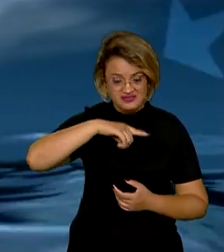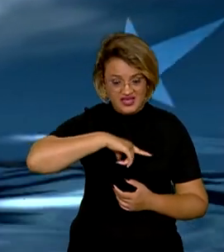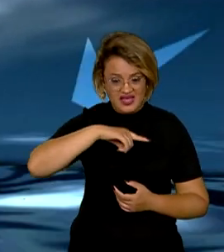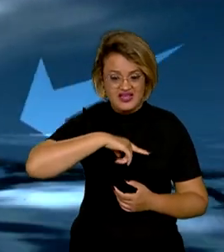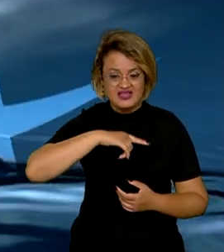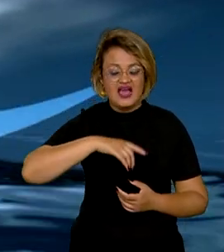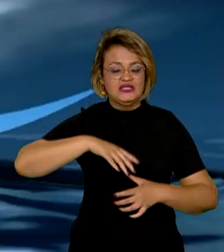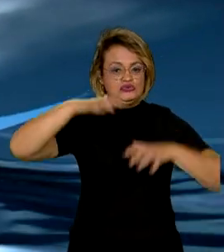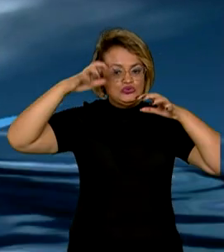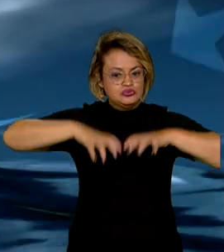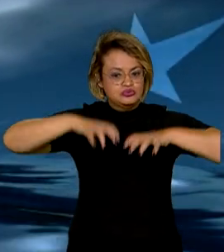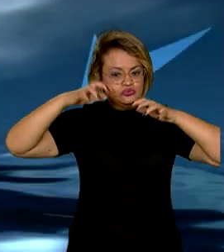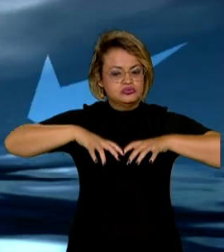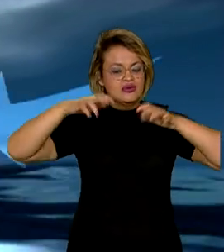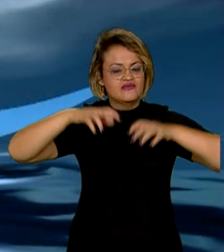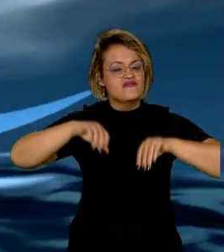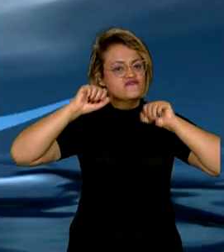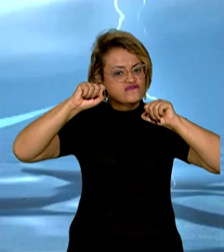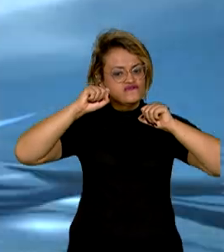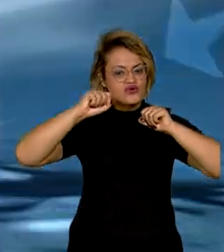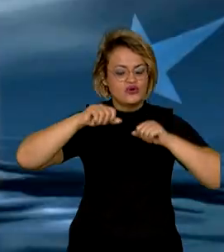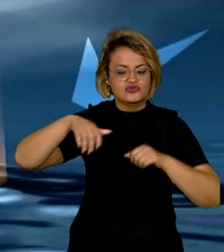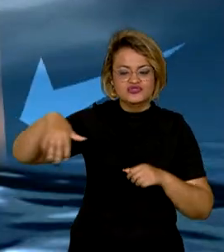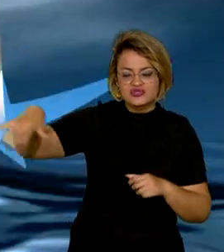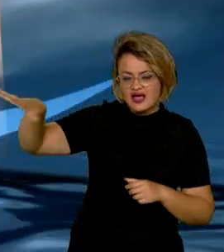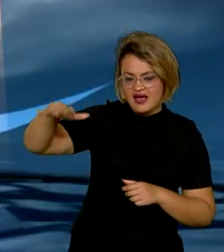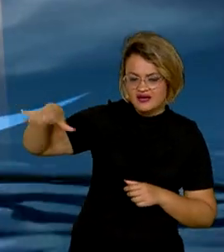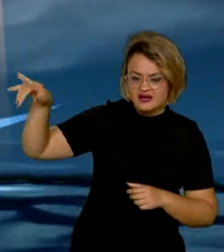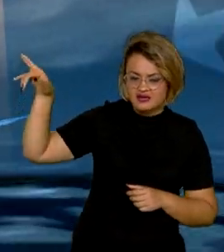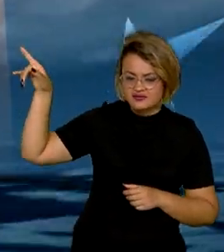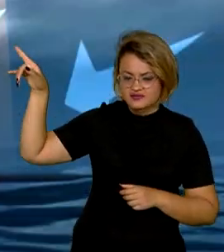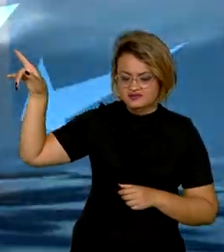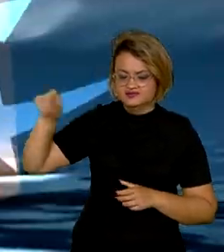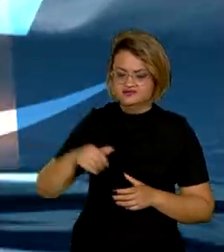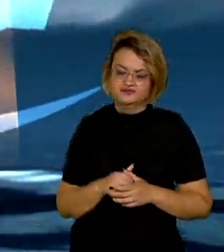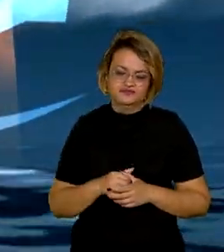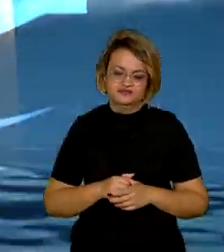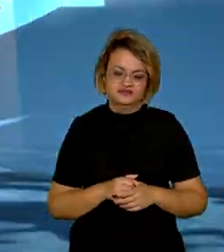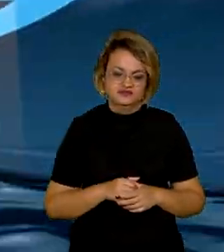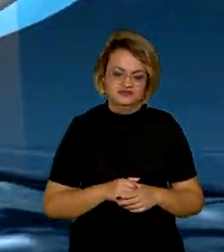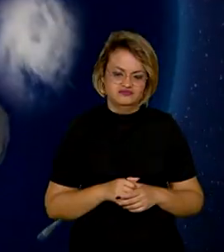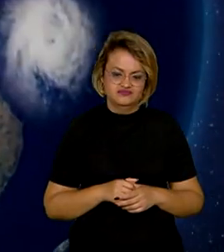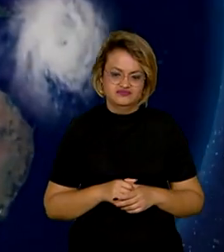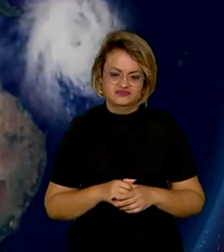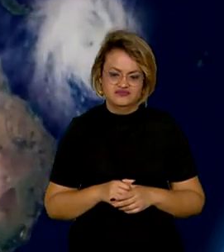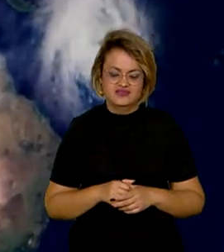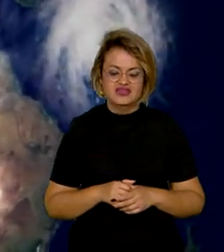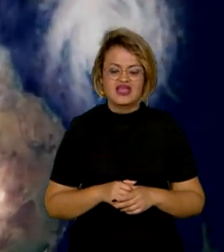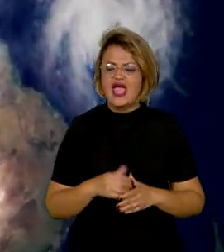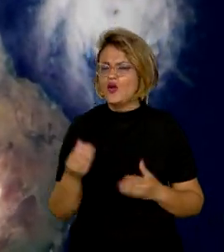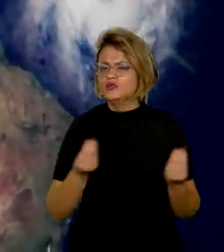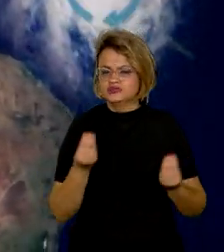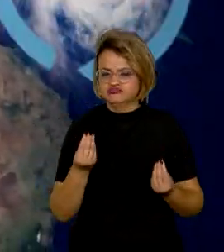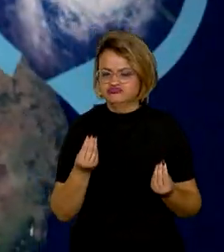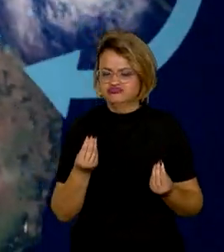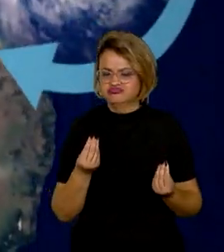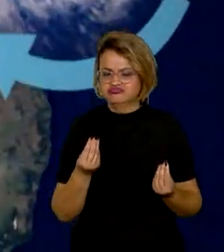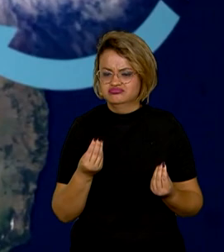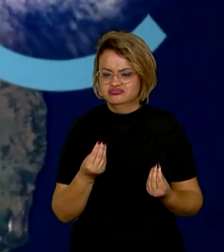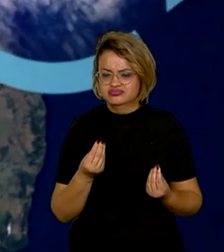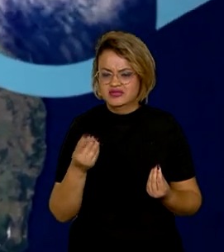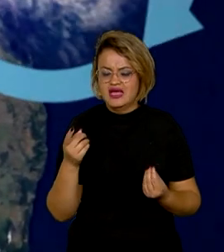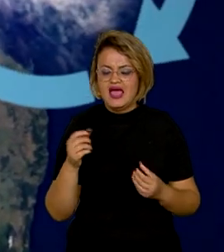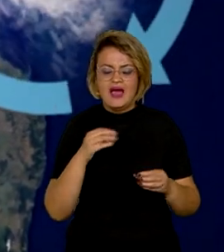provocar chuvas torrenciais ao redor de um centro de baixa pressão atmosférica. Ele é formado devido ao